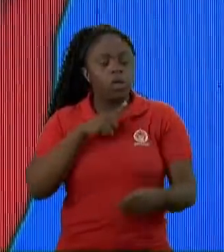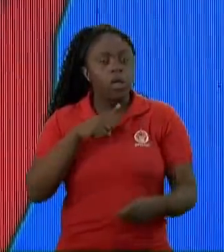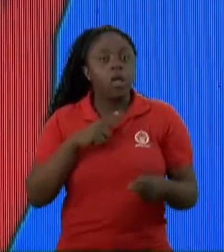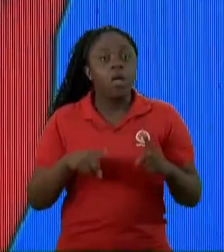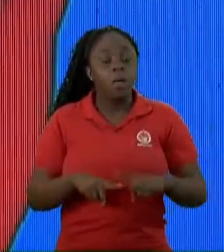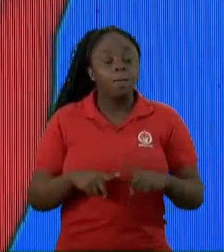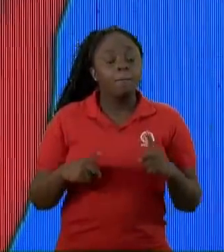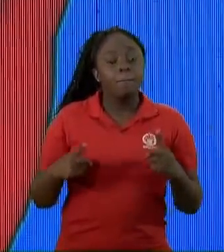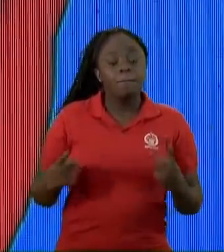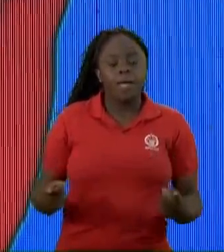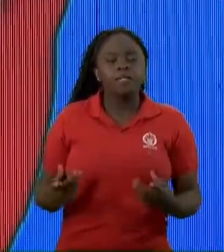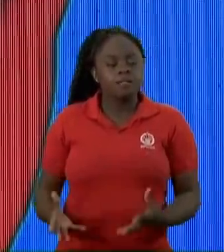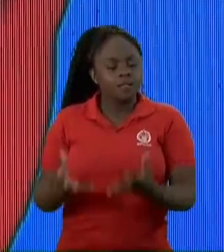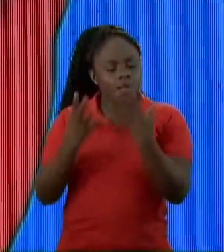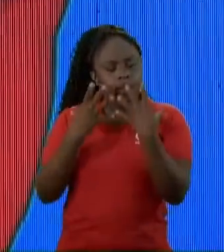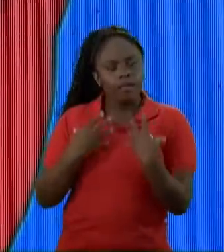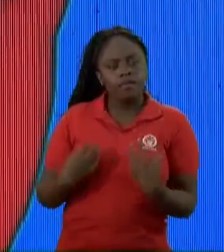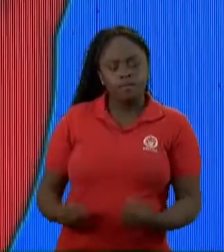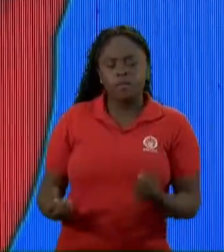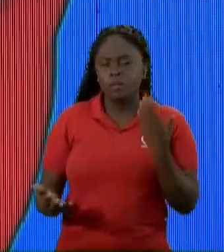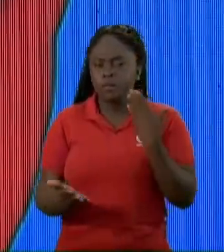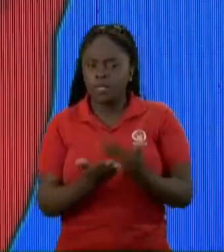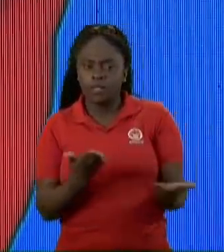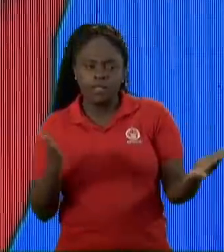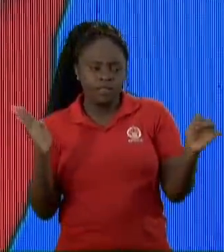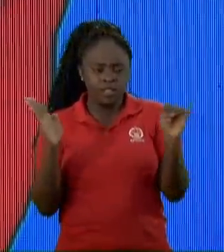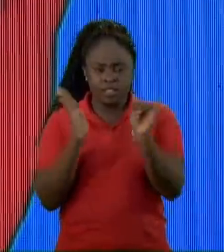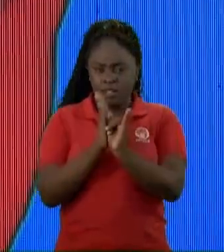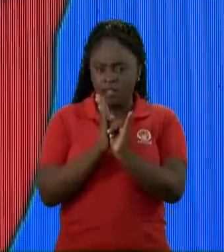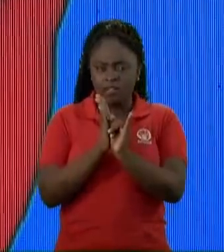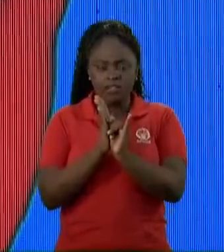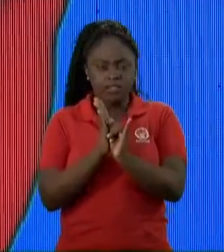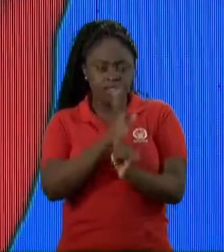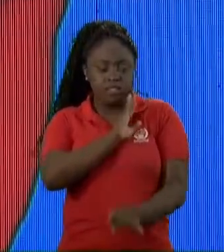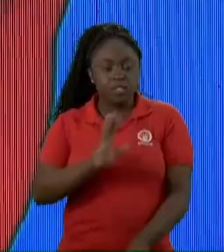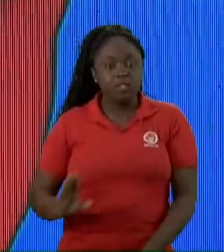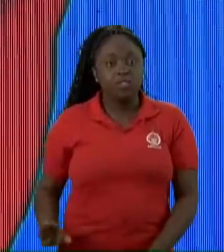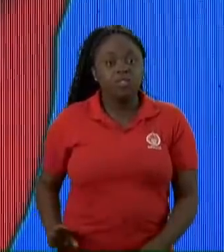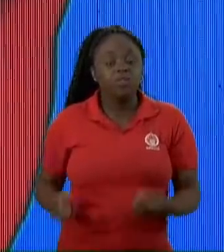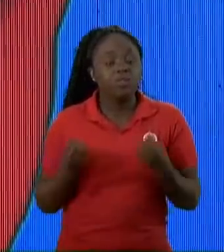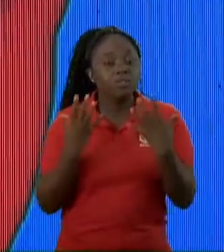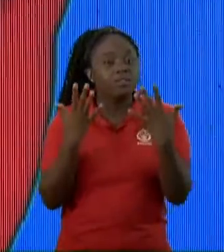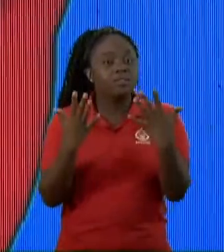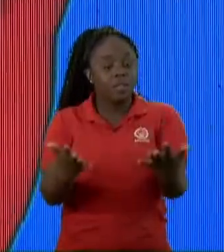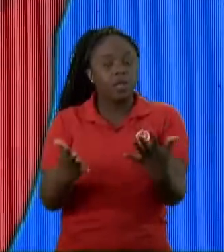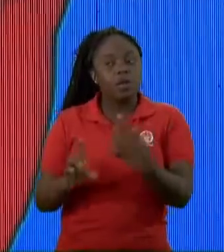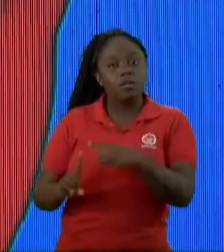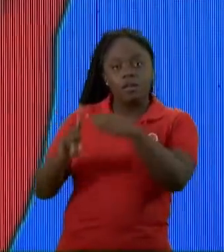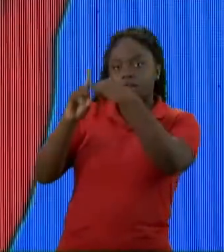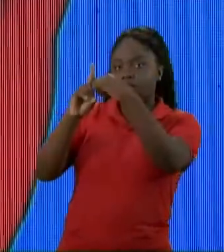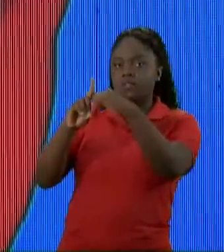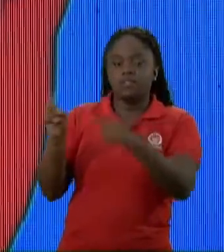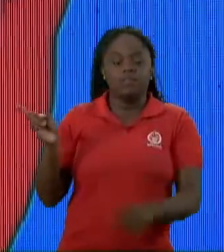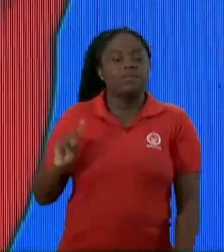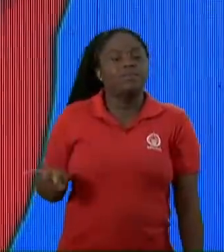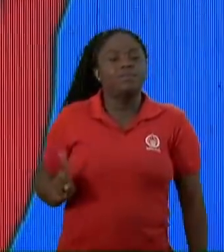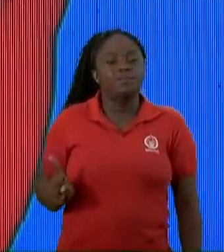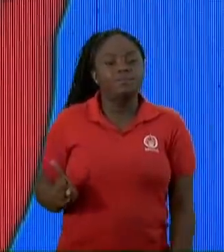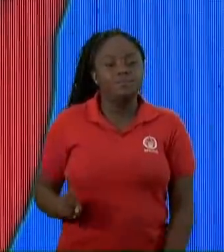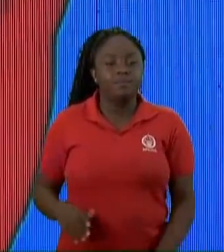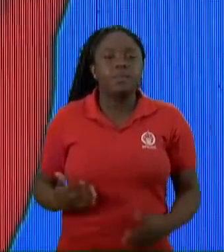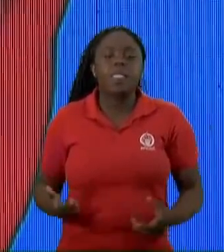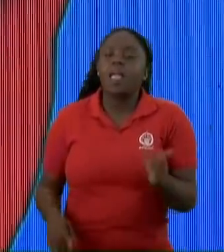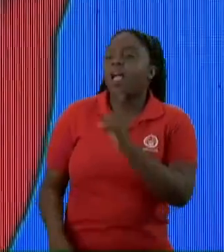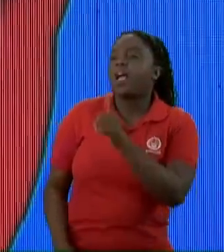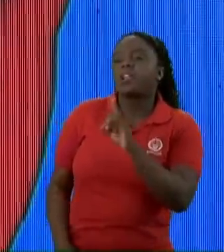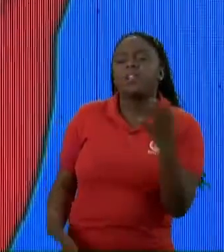não aceita Perder a identidade Que Cristo te deu Lá na cruz Ah não